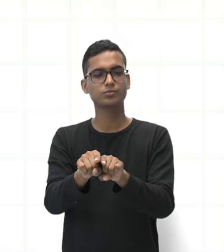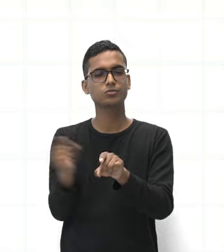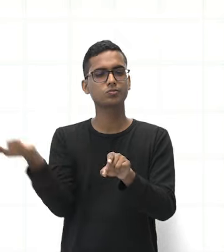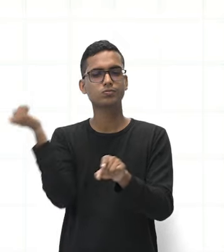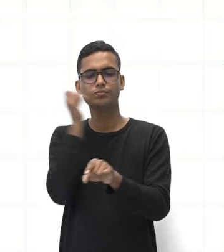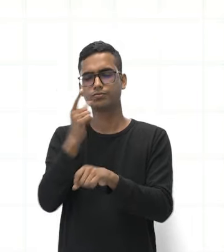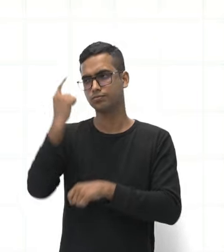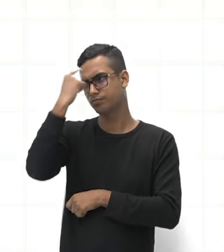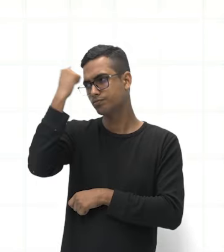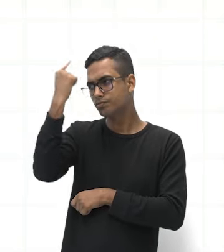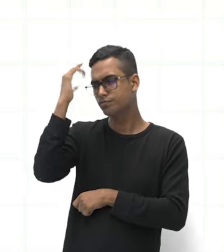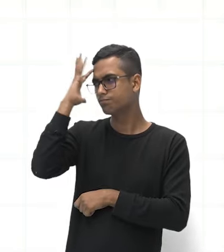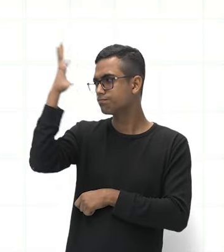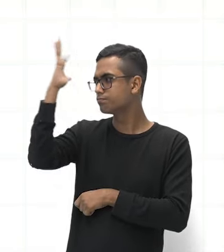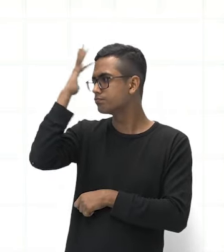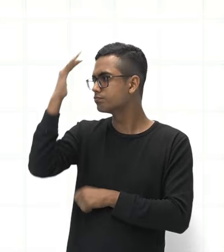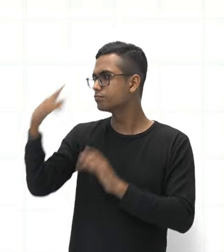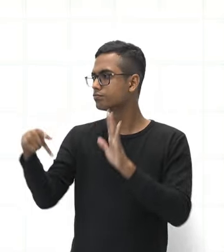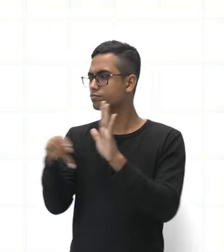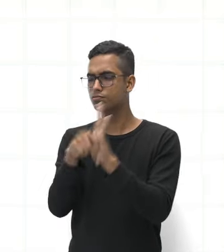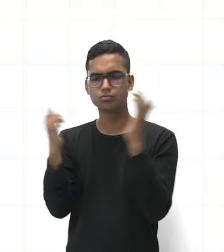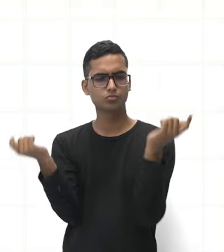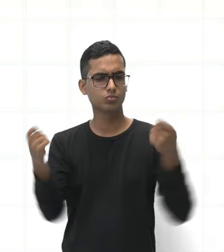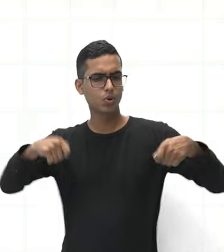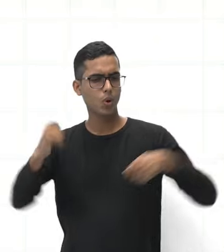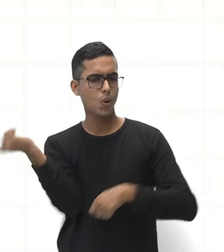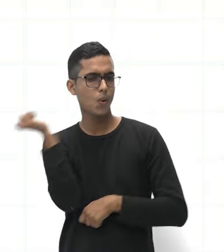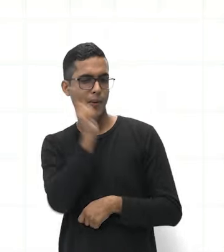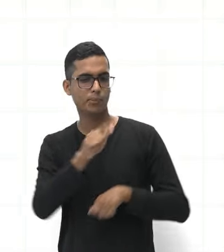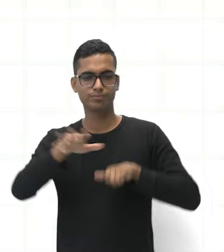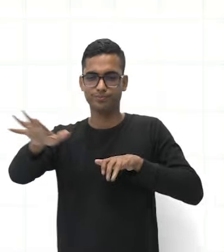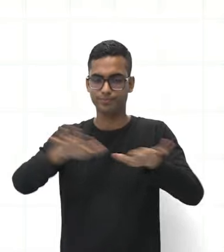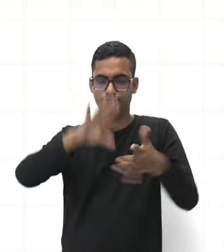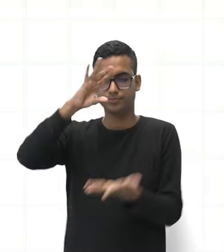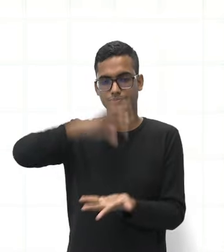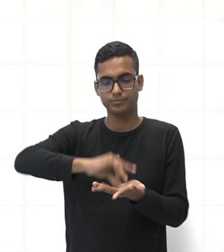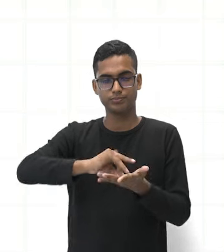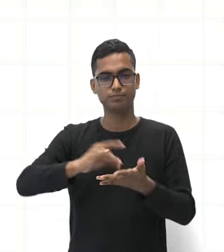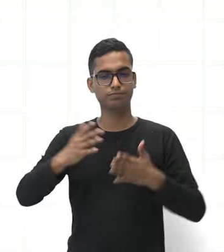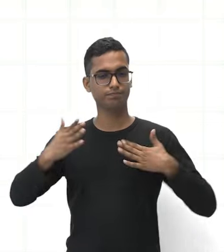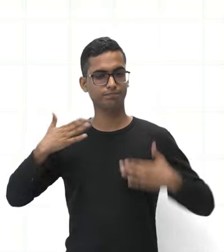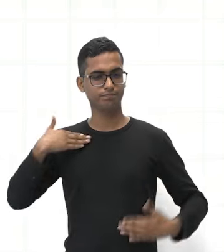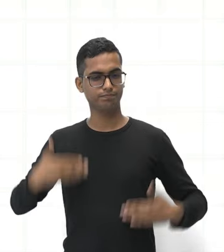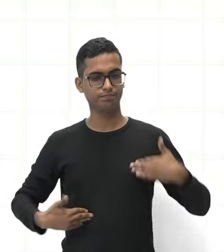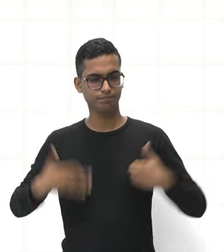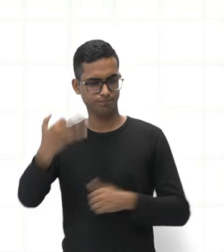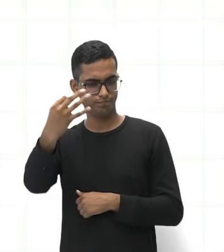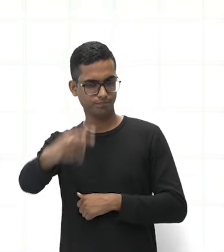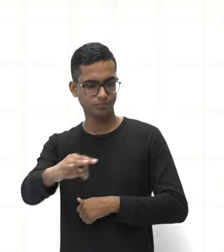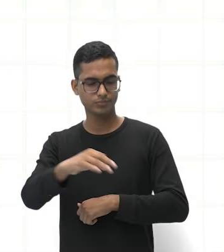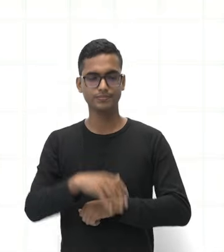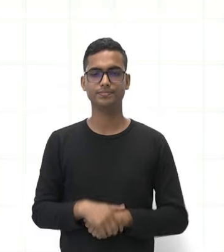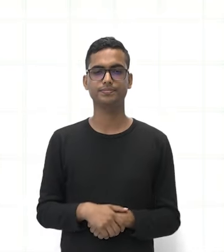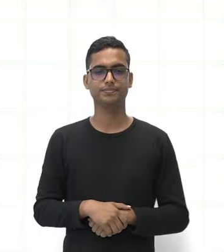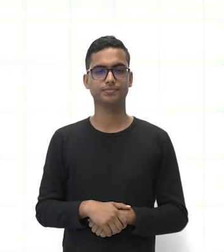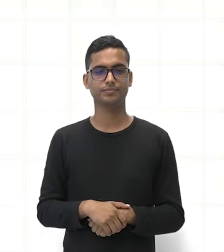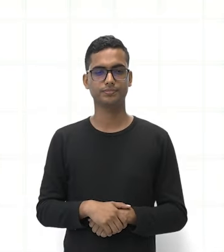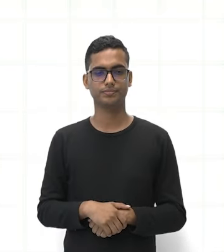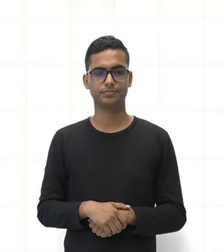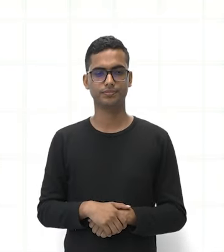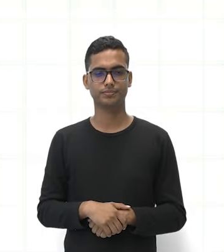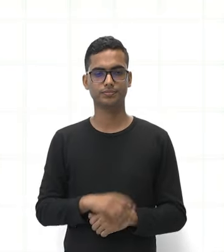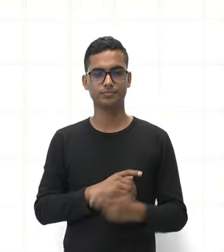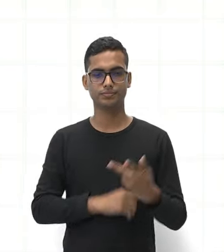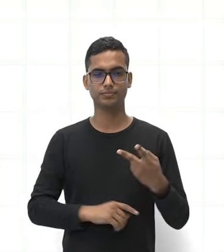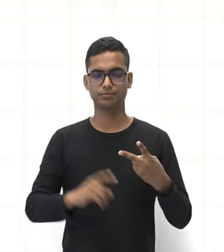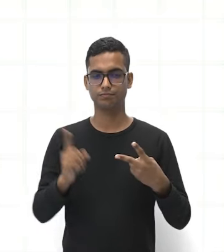vem na cabeça é ele que me permite movimentar o meu corpo. Contudo, ele também nos dá